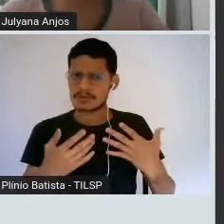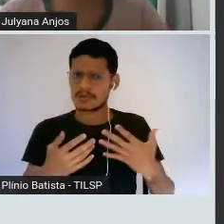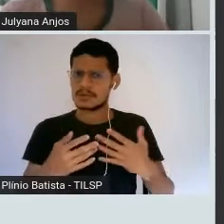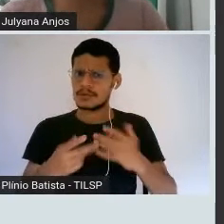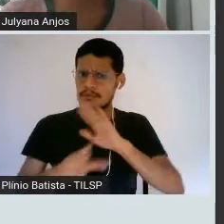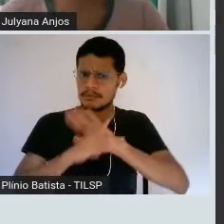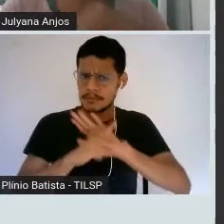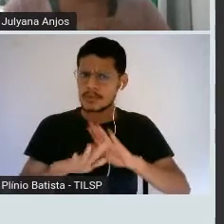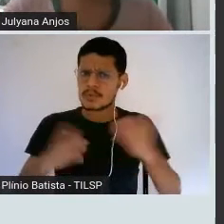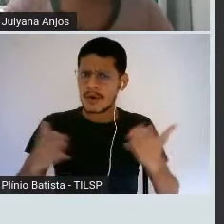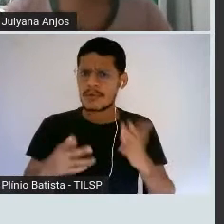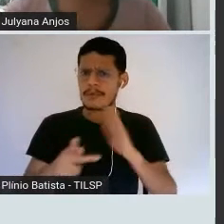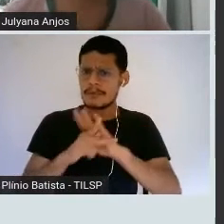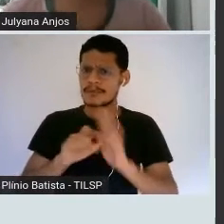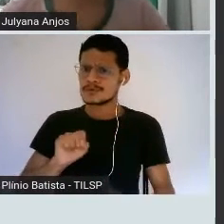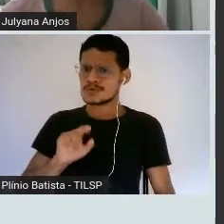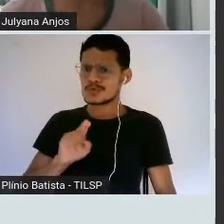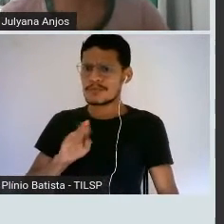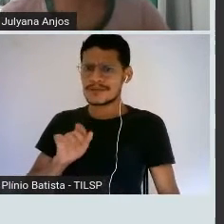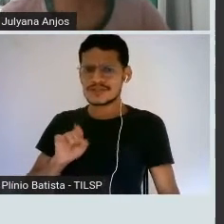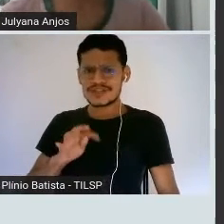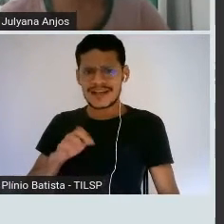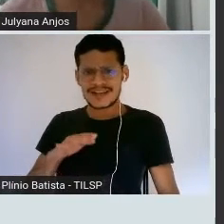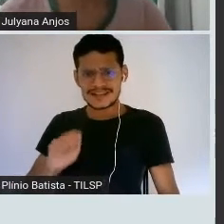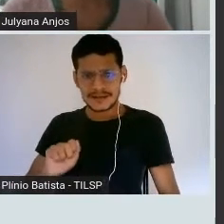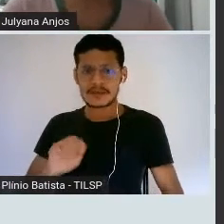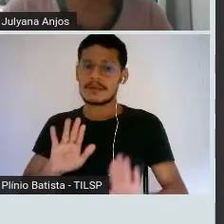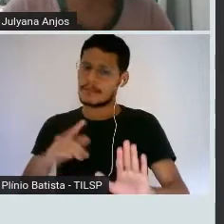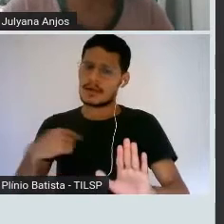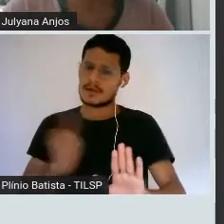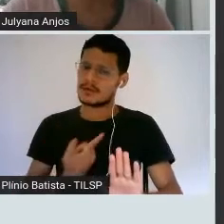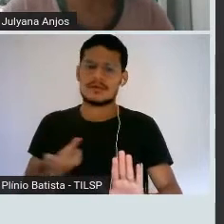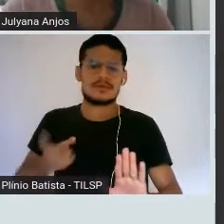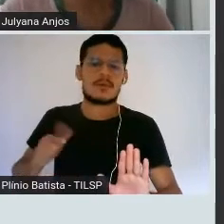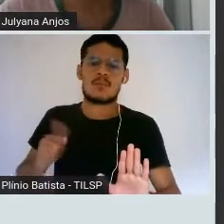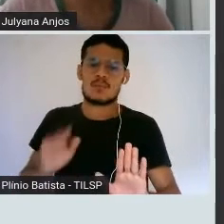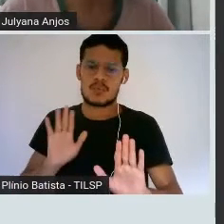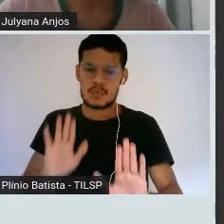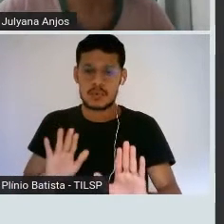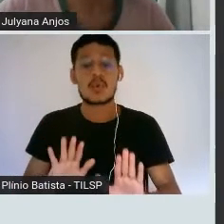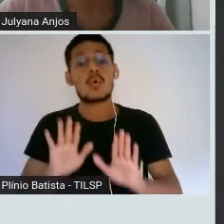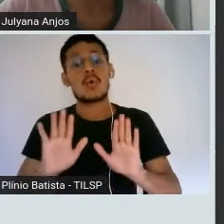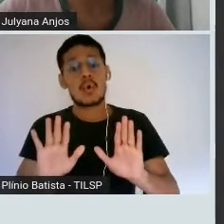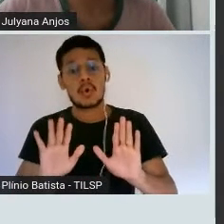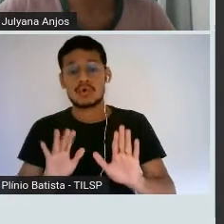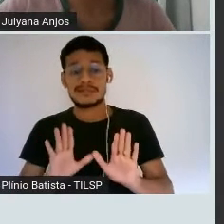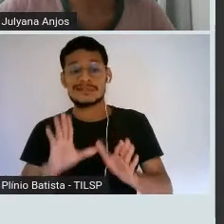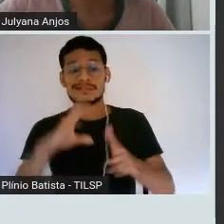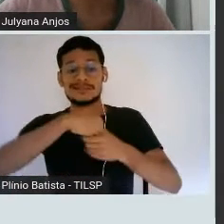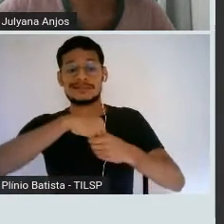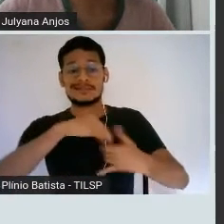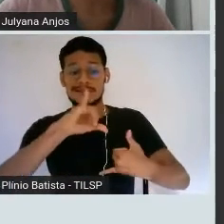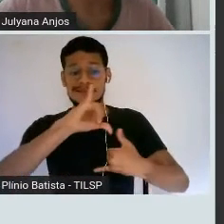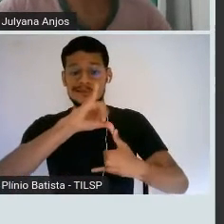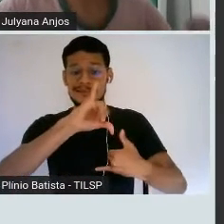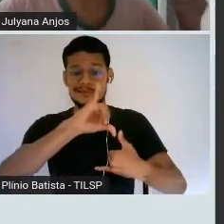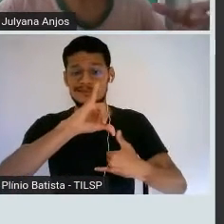formação dessa minha substância. Nos lipídios a gente não tem isso, tá? Só que o que é que acontece? Nos lipídios a gente tem um